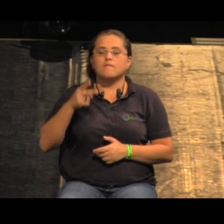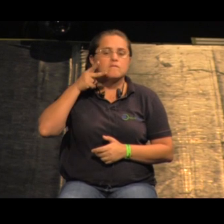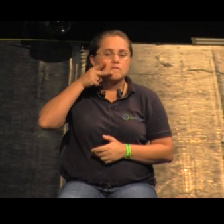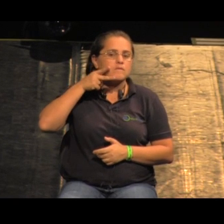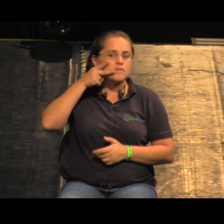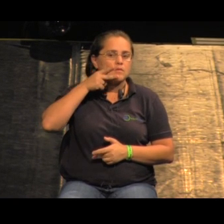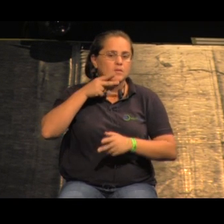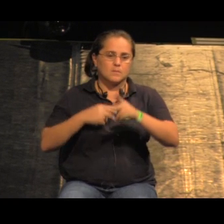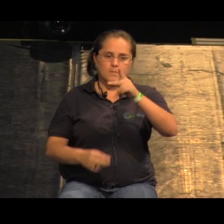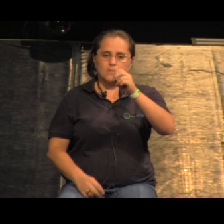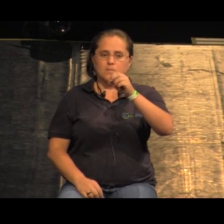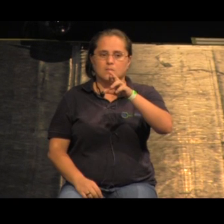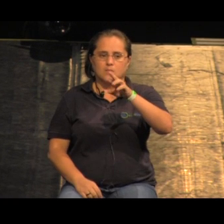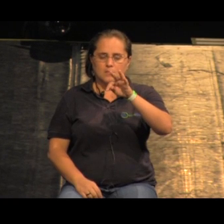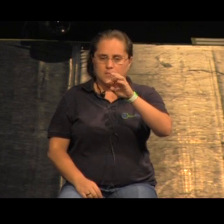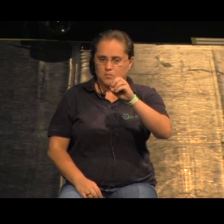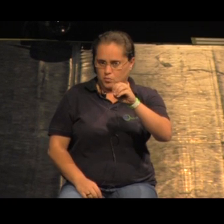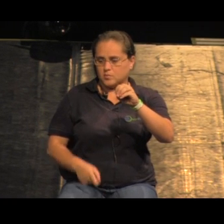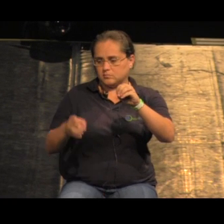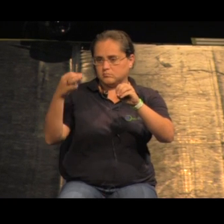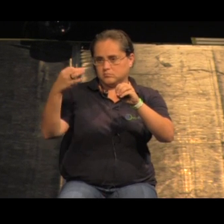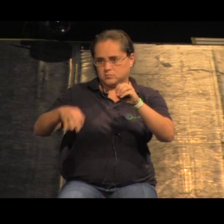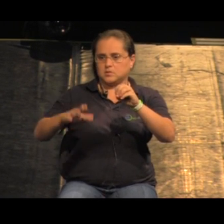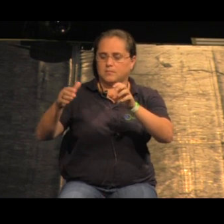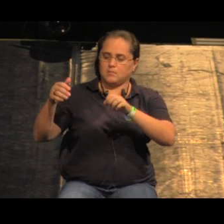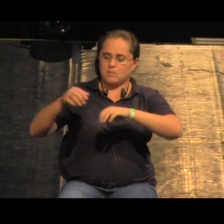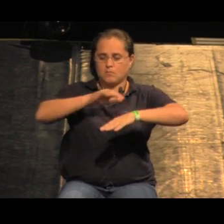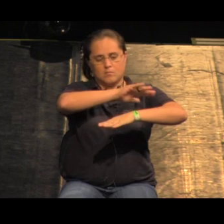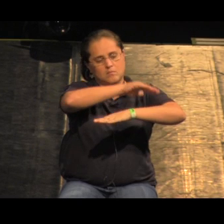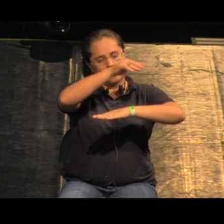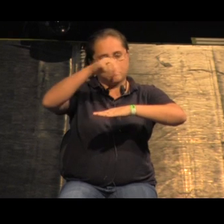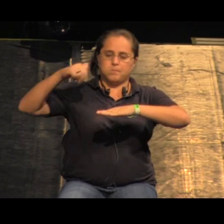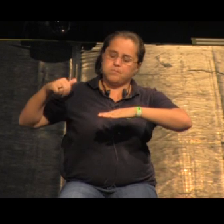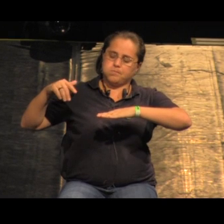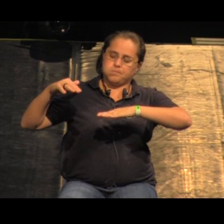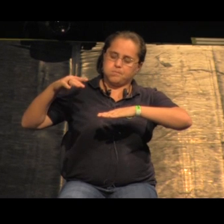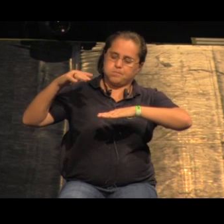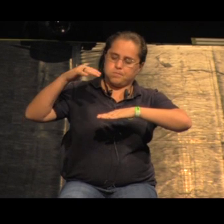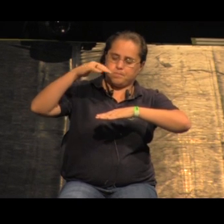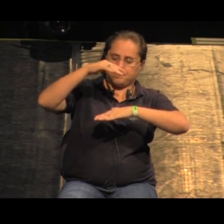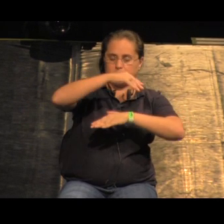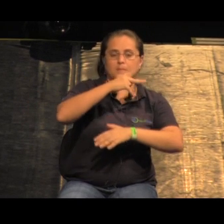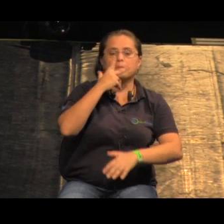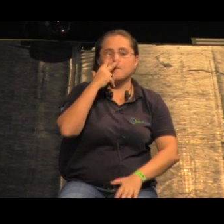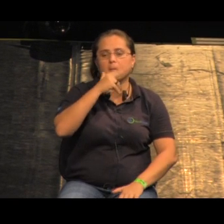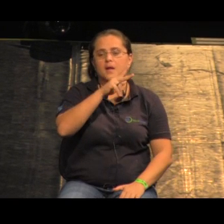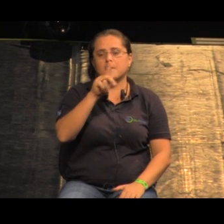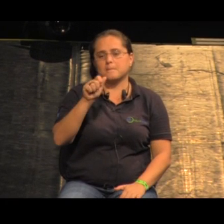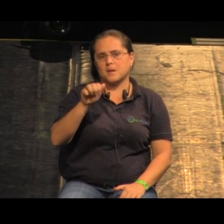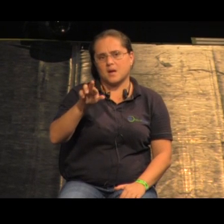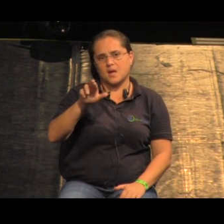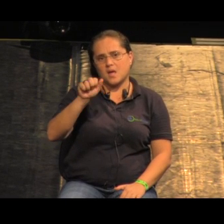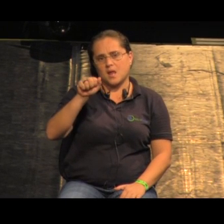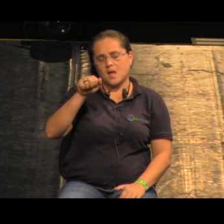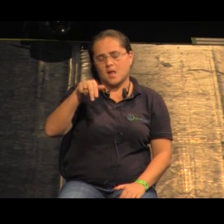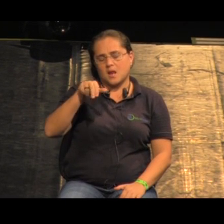Porto quem já fez turismo lá certamente já atravessou essa ponte parece de Paranaguá é do Gustave Eiffel